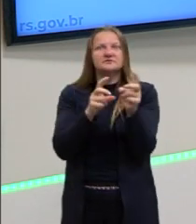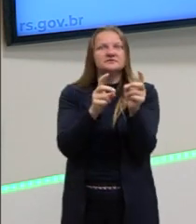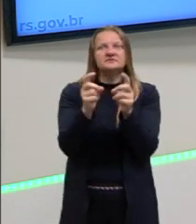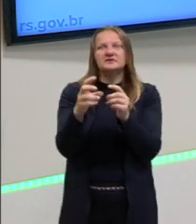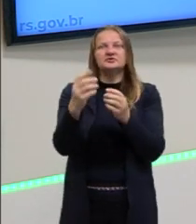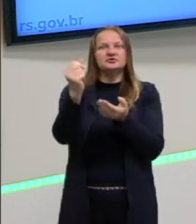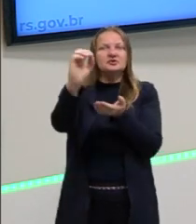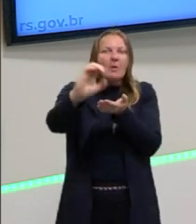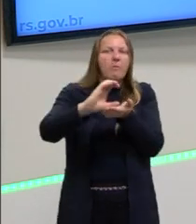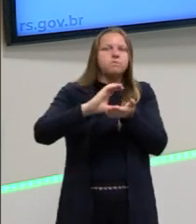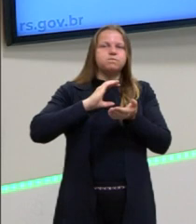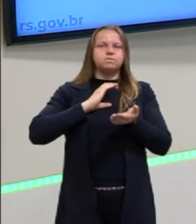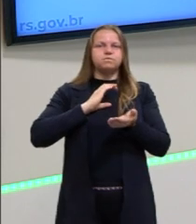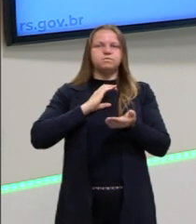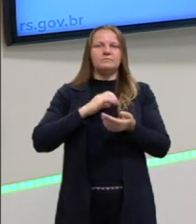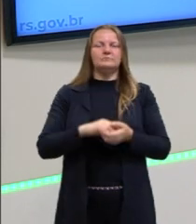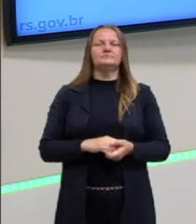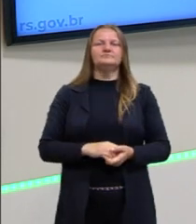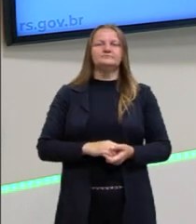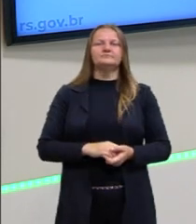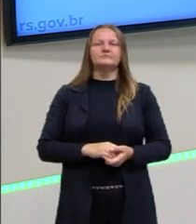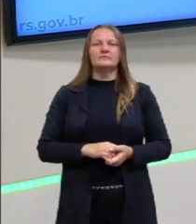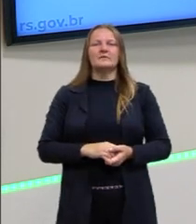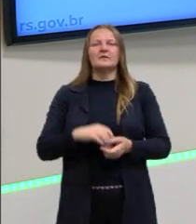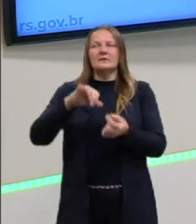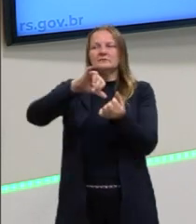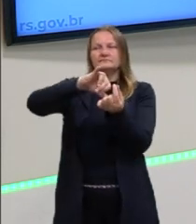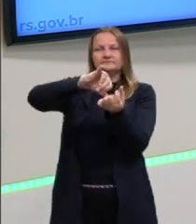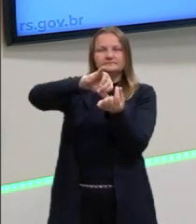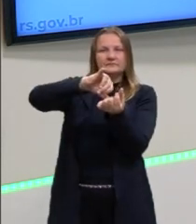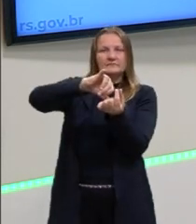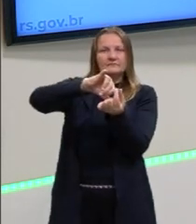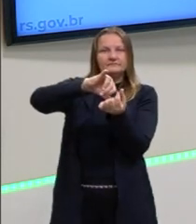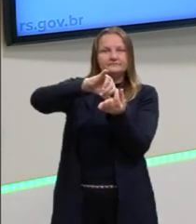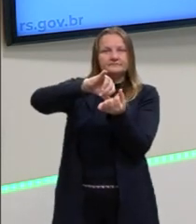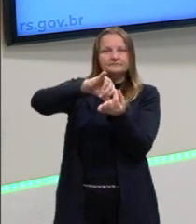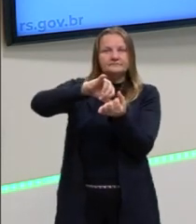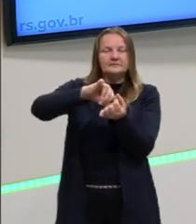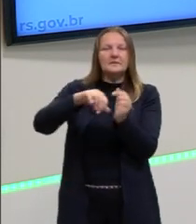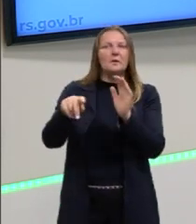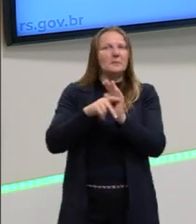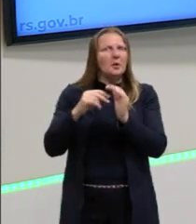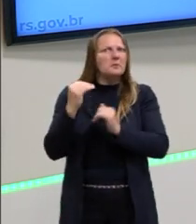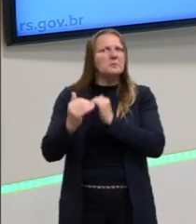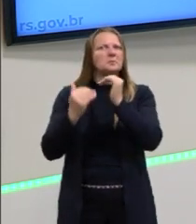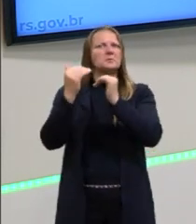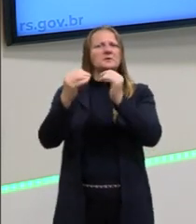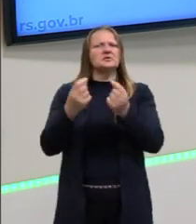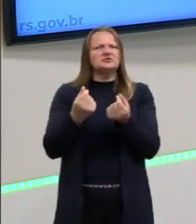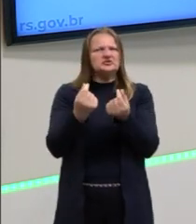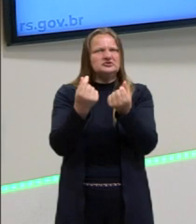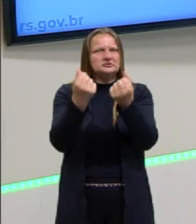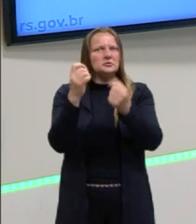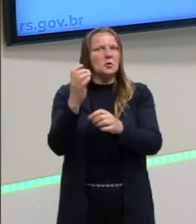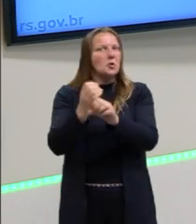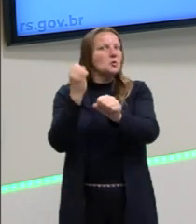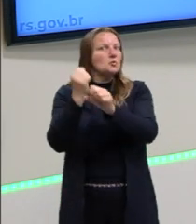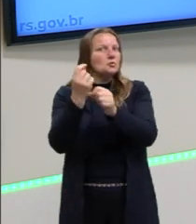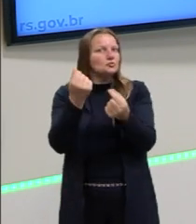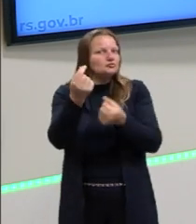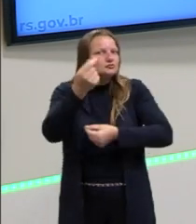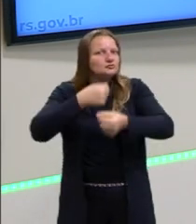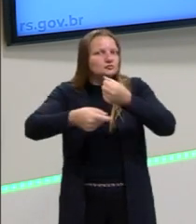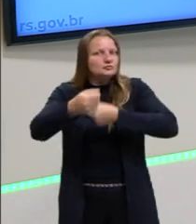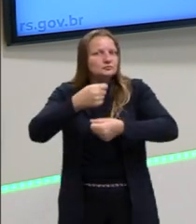voltadas para esse processo capitalista, para esse processo visando esse lado econômico,